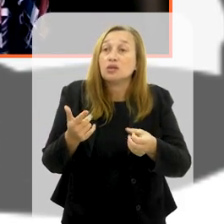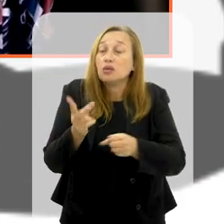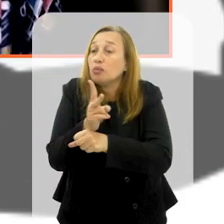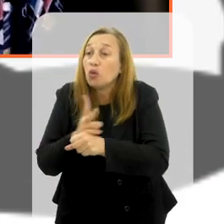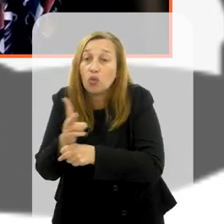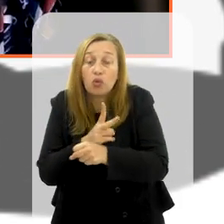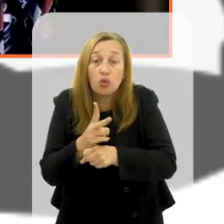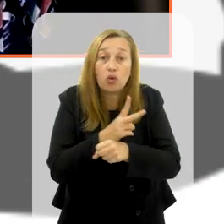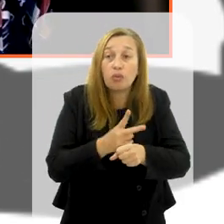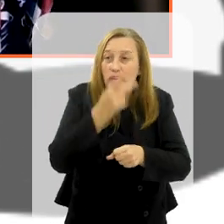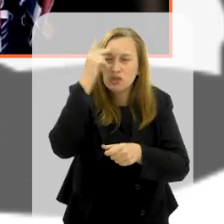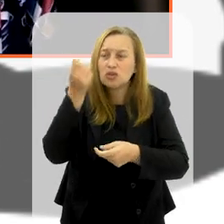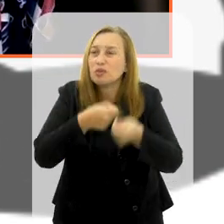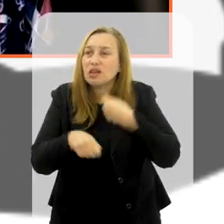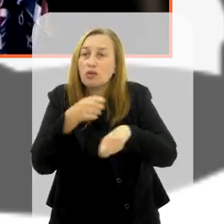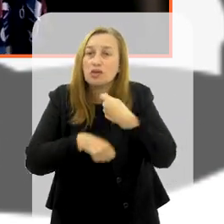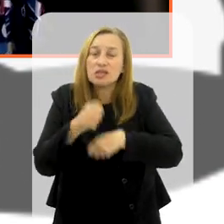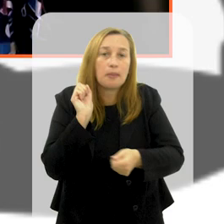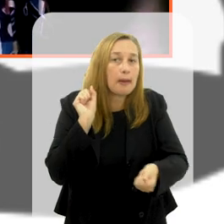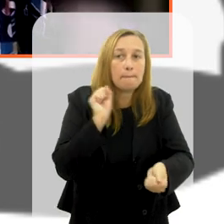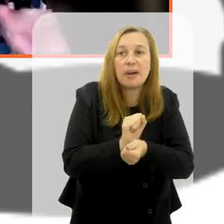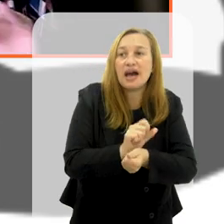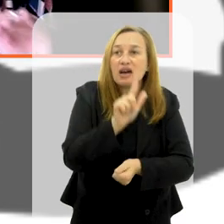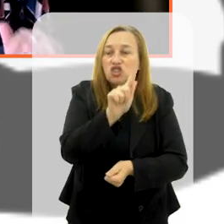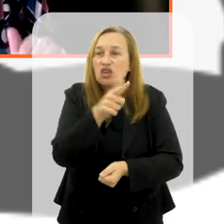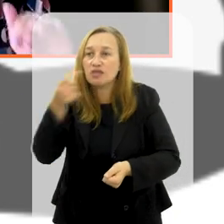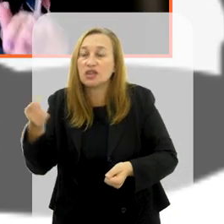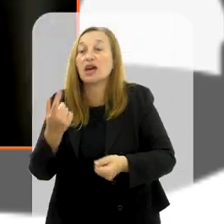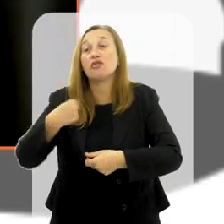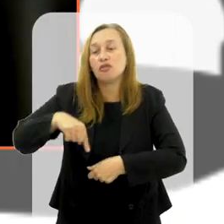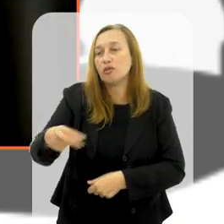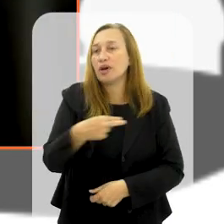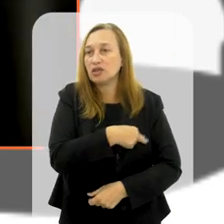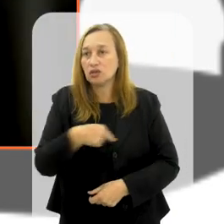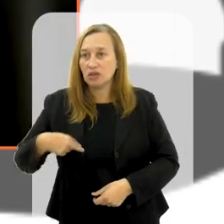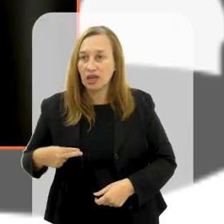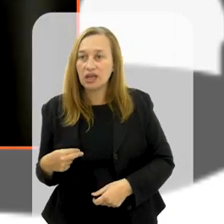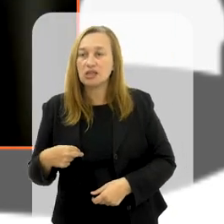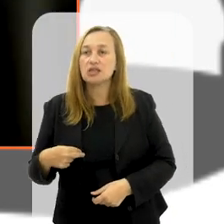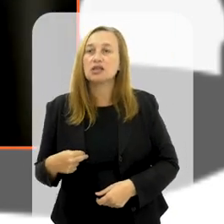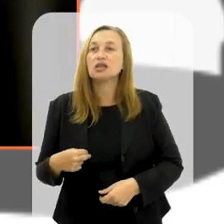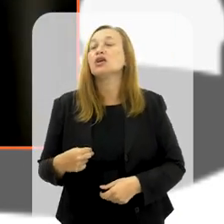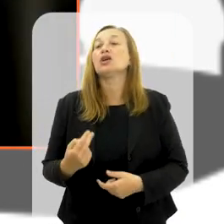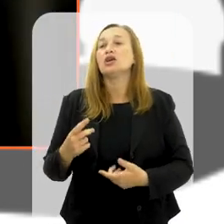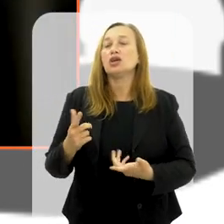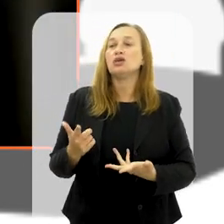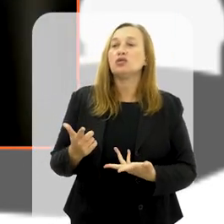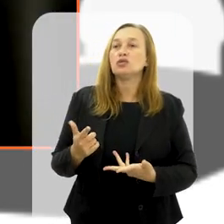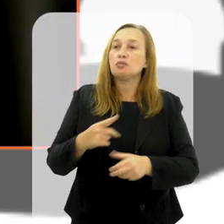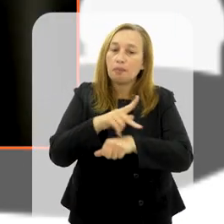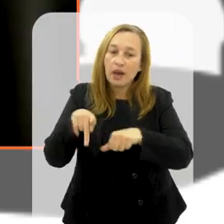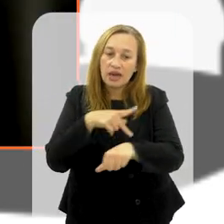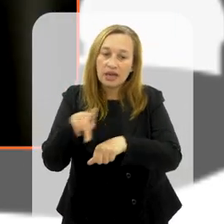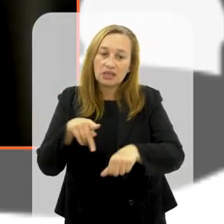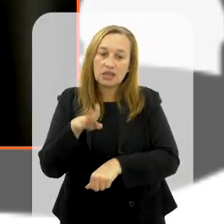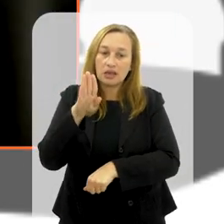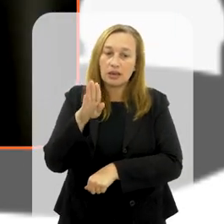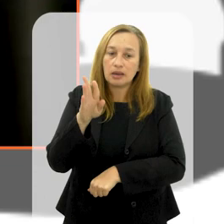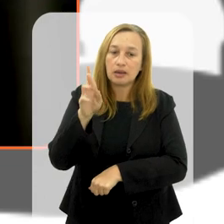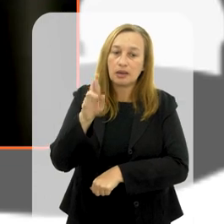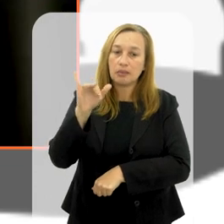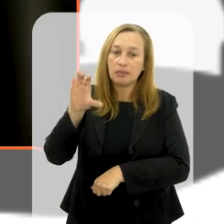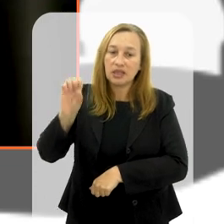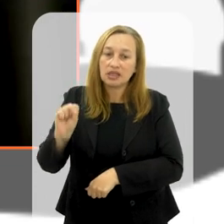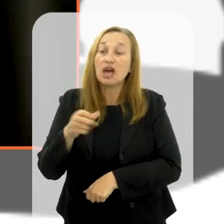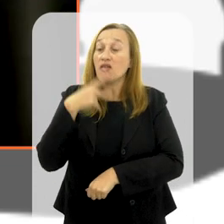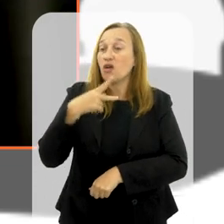fazer com que o G20 continuasse. Então, tudo bem, foram para a Indonésia e os países dos BRICS naquele momento falaram,